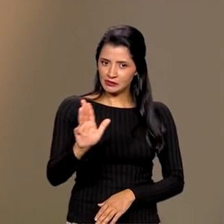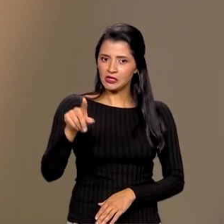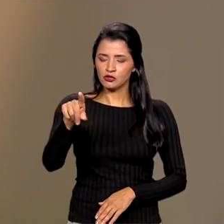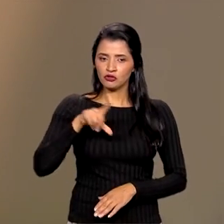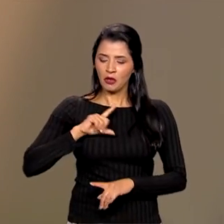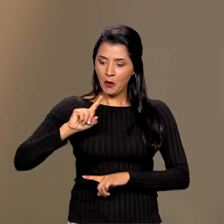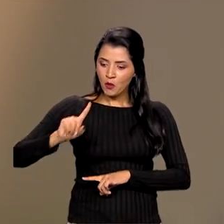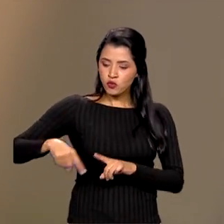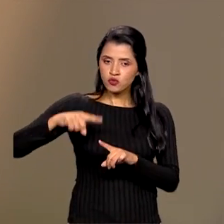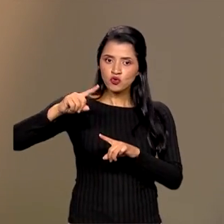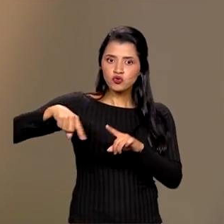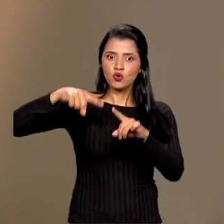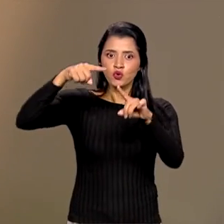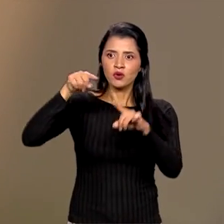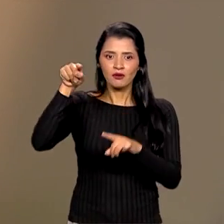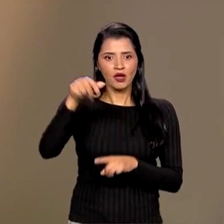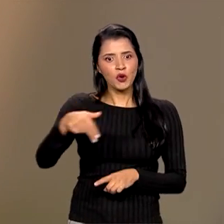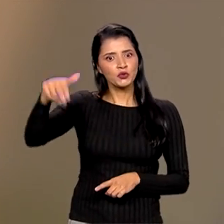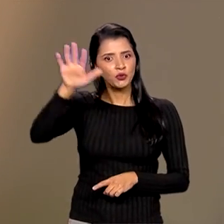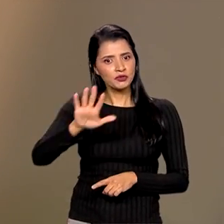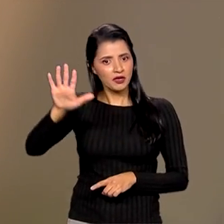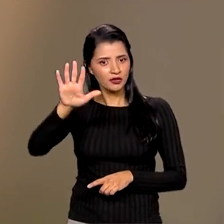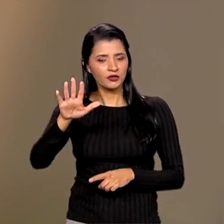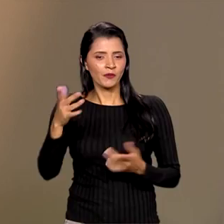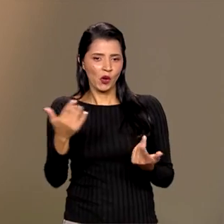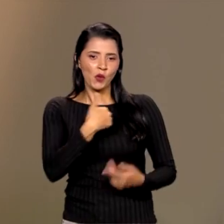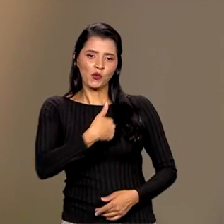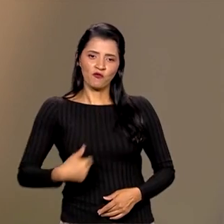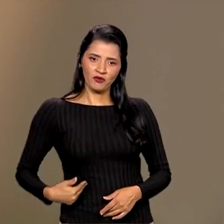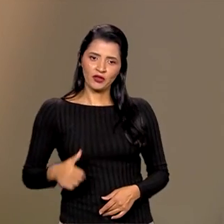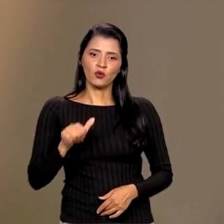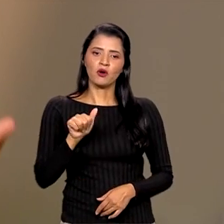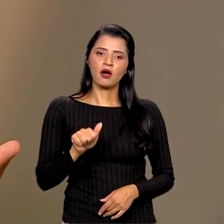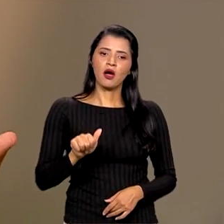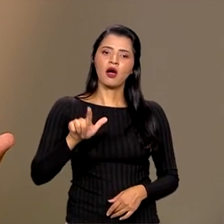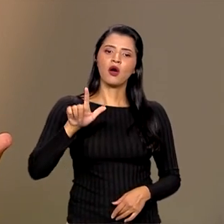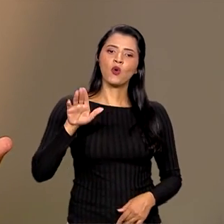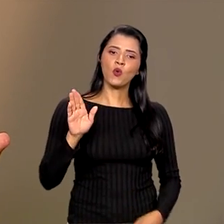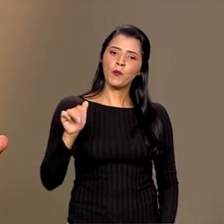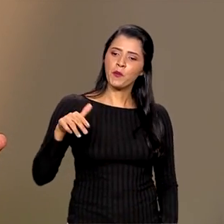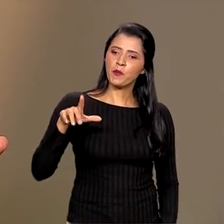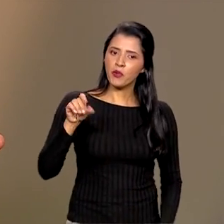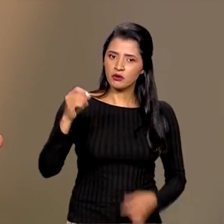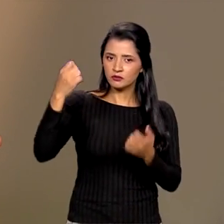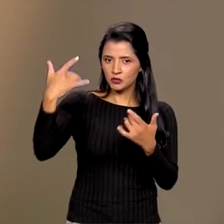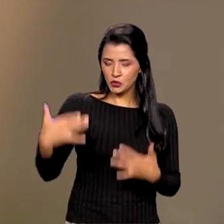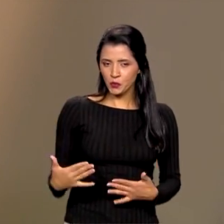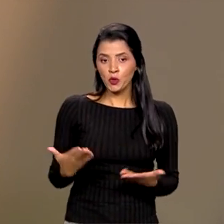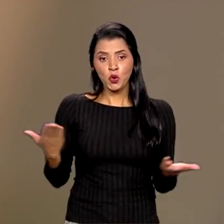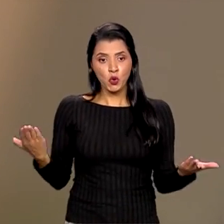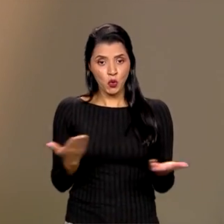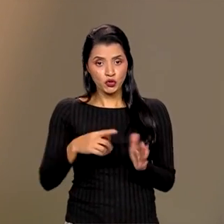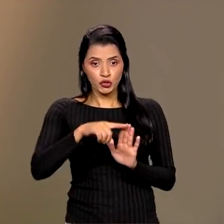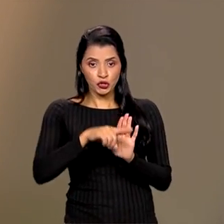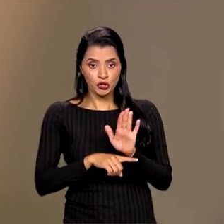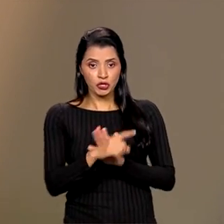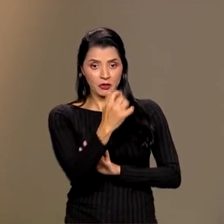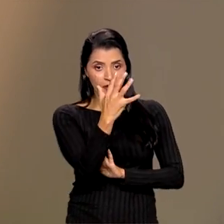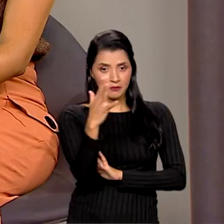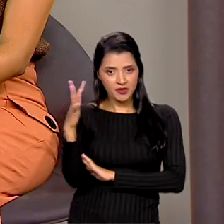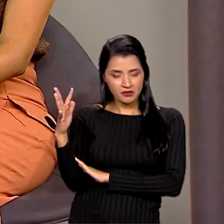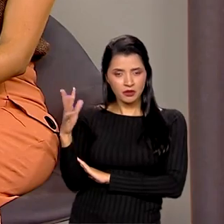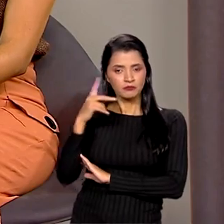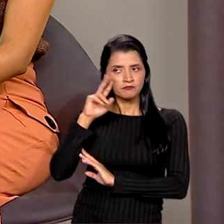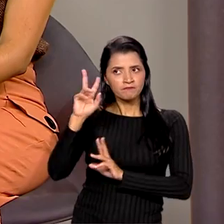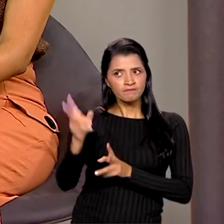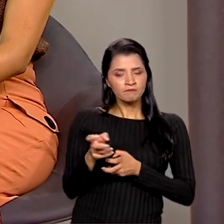potencialidades, como foi colocado aí pelo governador Elbano. Hoje, por imposição, inclusive, da agenda ambiental, por exemplo, a gente viu que o clima, que era